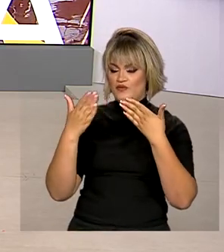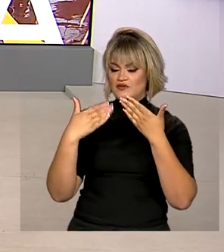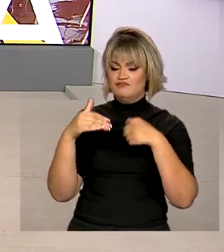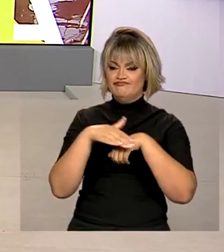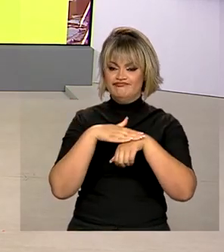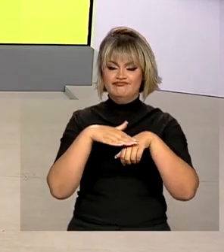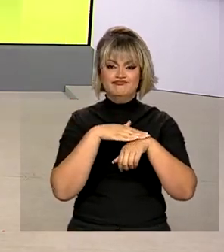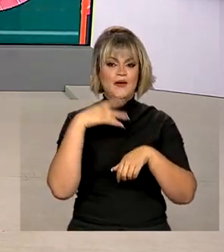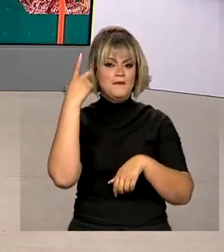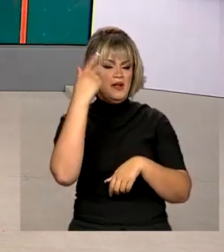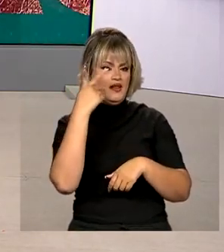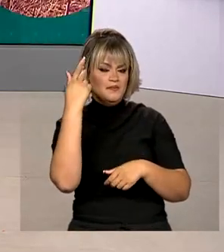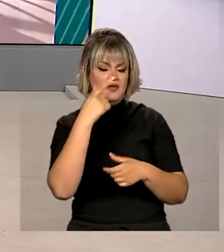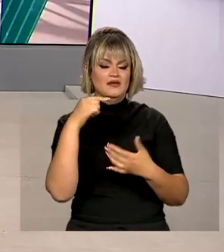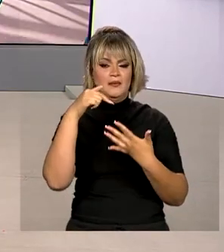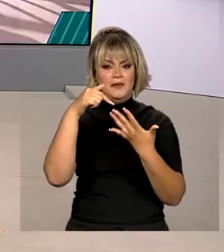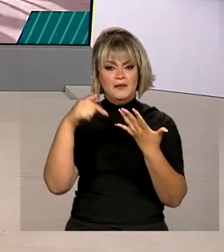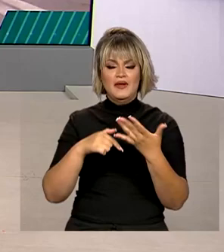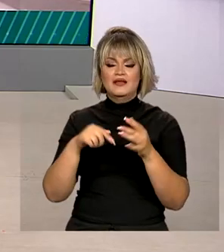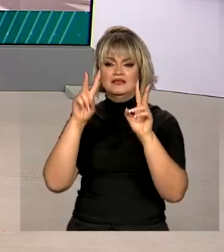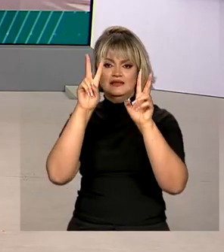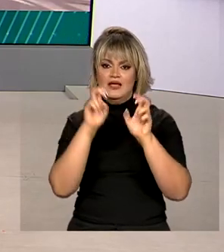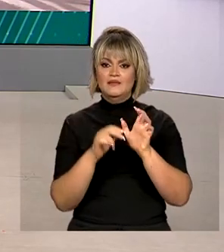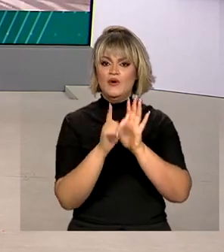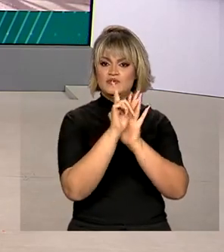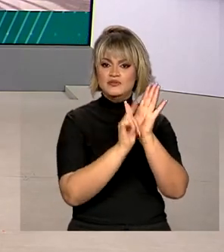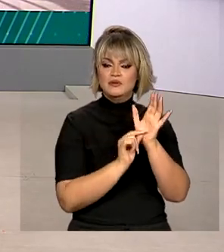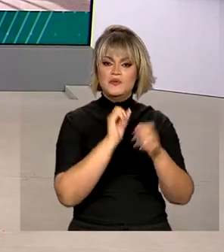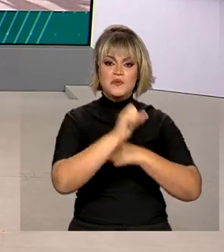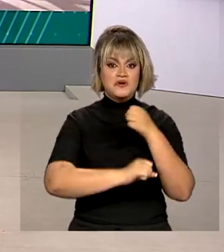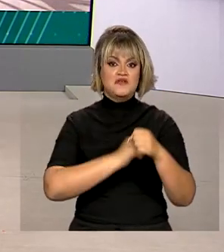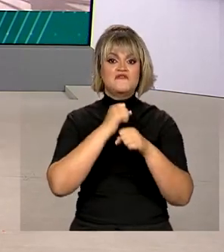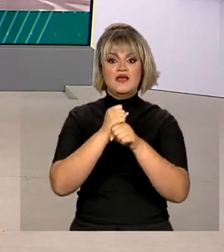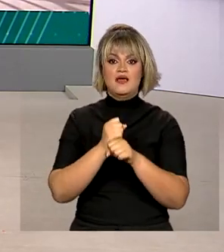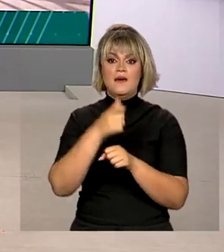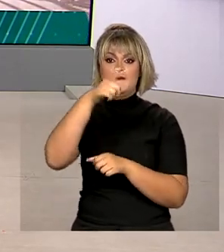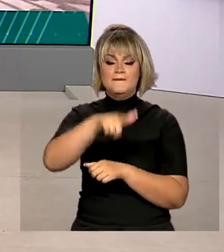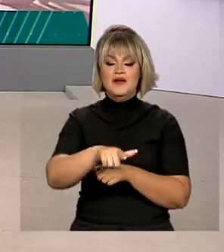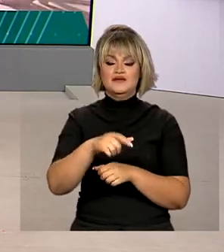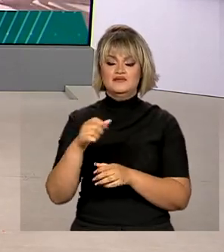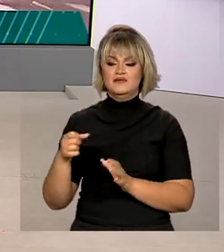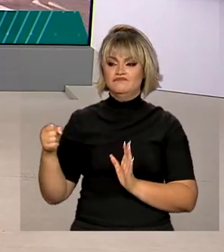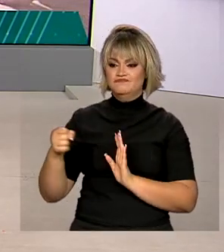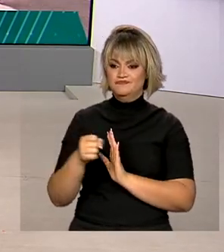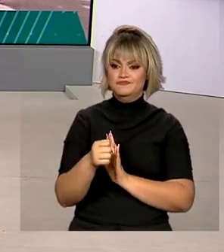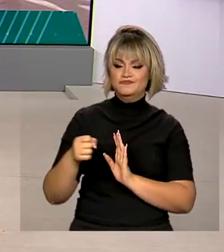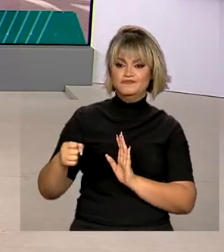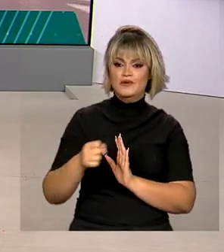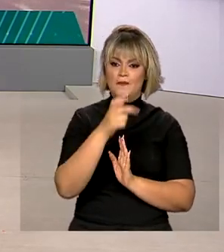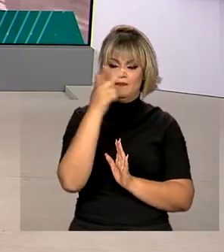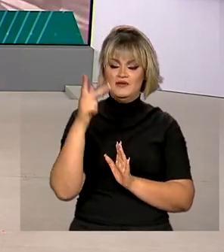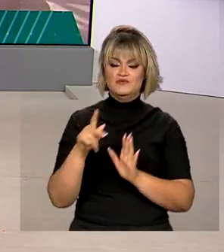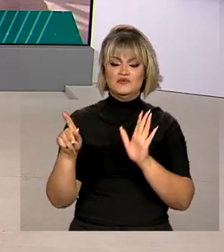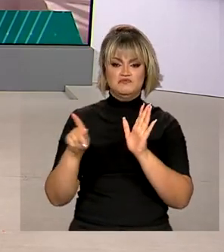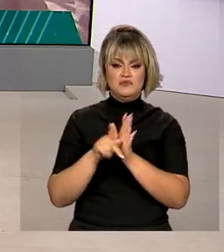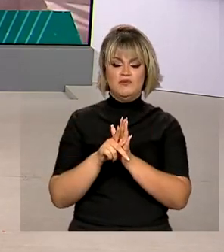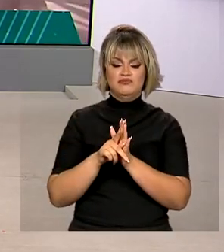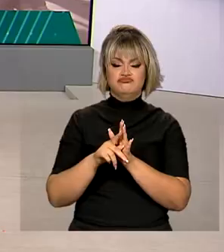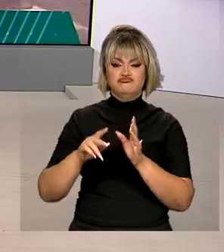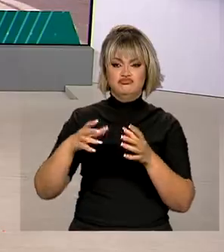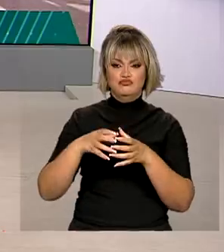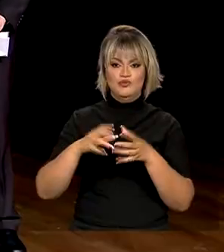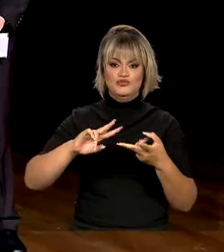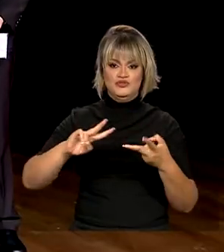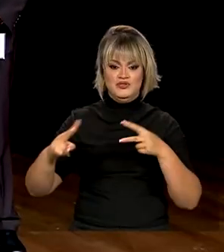agenda, conversas com parlamentares sobre o orçamento do ano que vem. Também foram nomeados novos integrantes da equipe de transição.